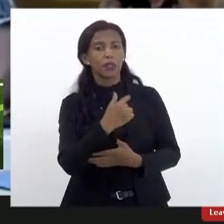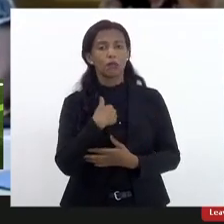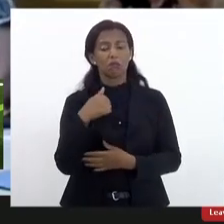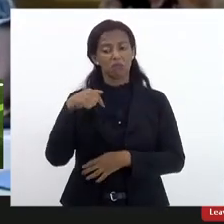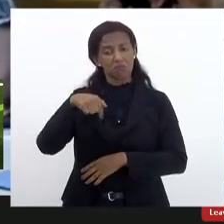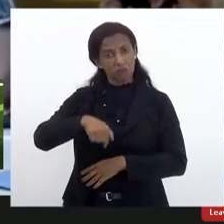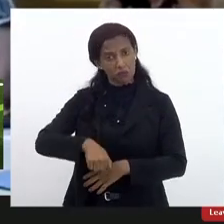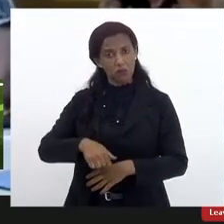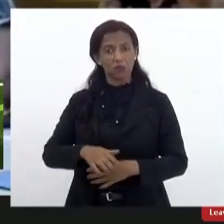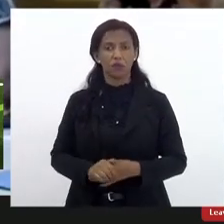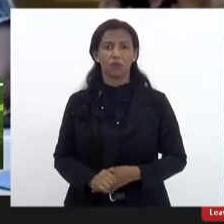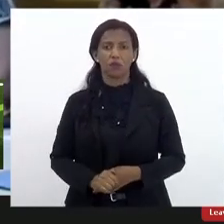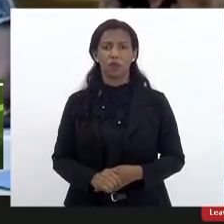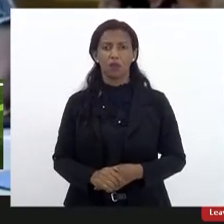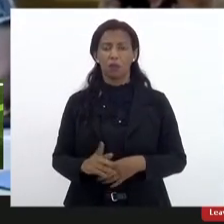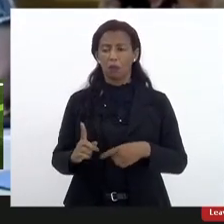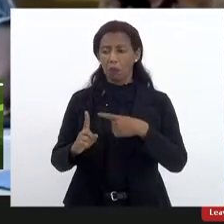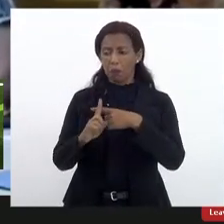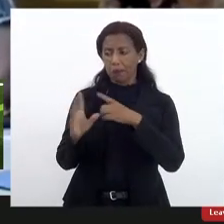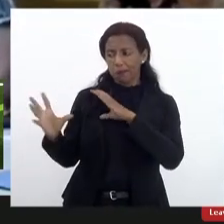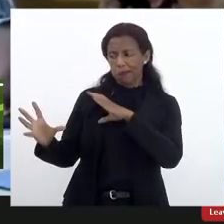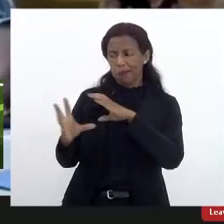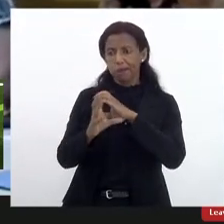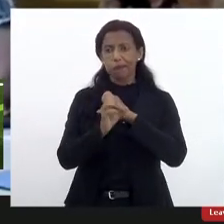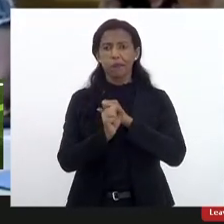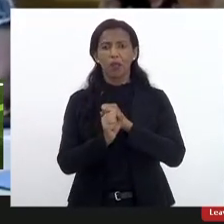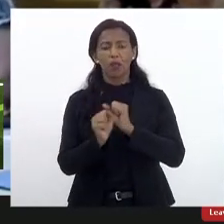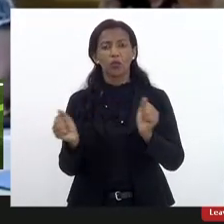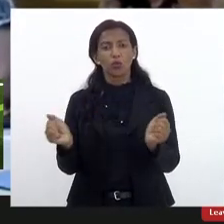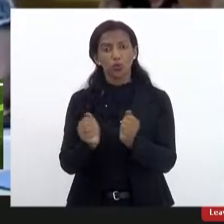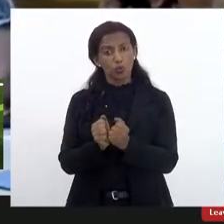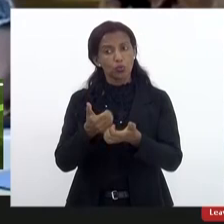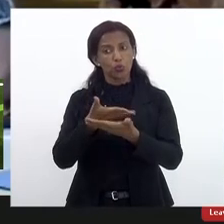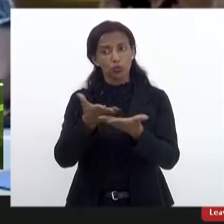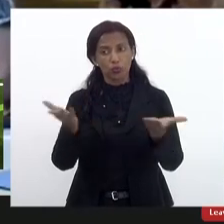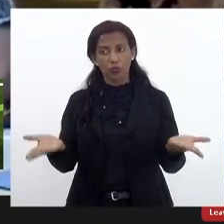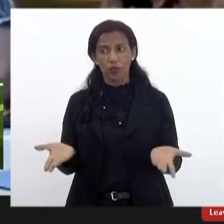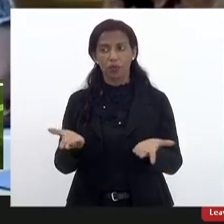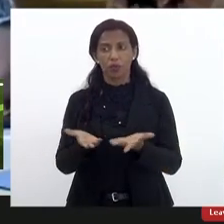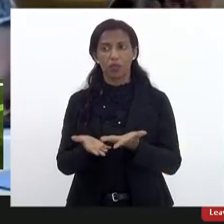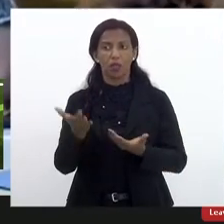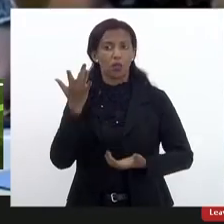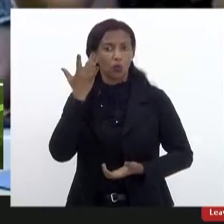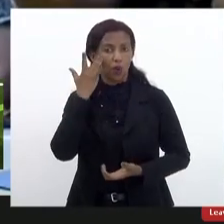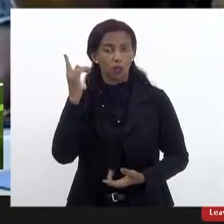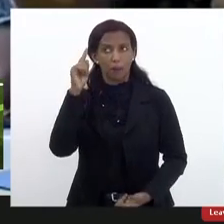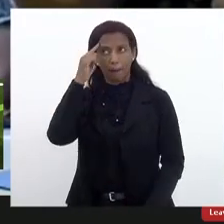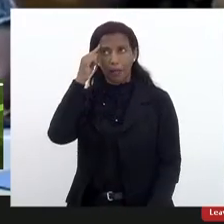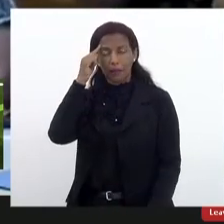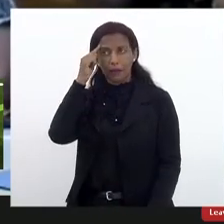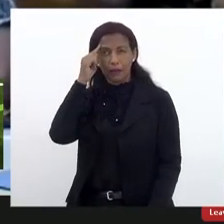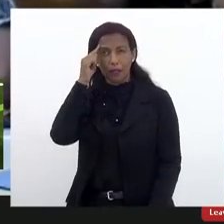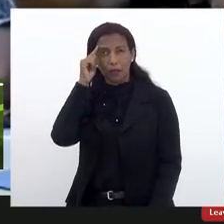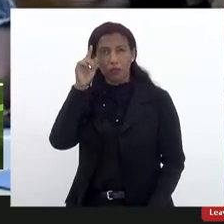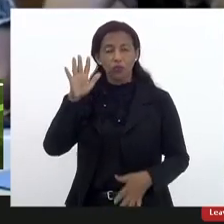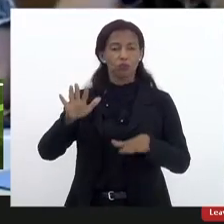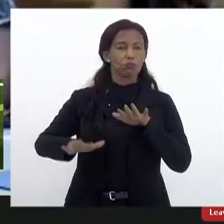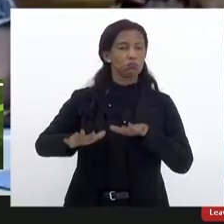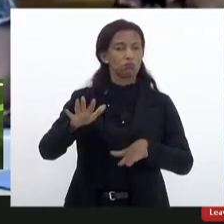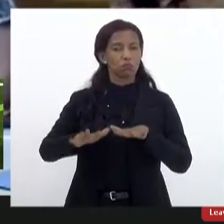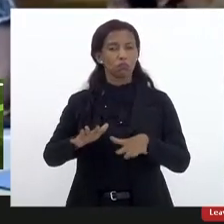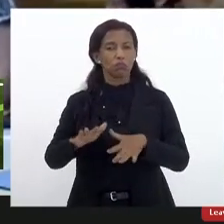aqui para somar, para contribuir junto com vocês, acho que nós pensamos, talvez,